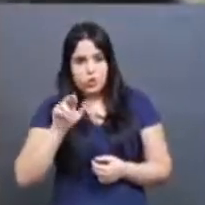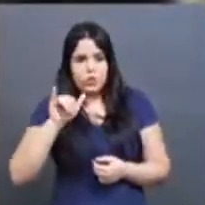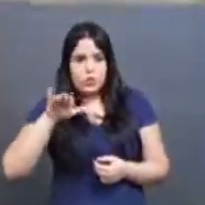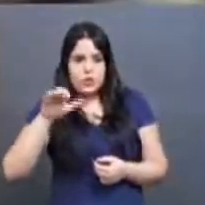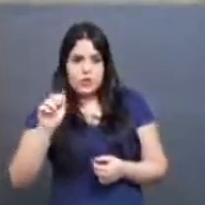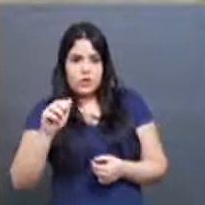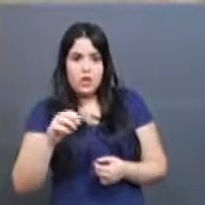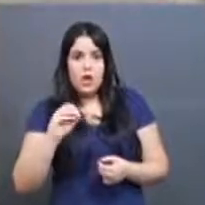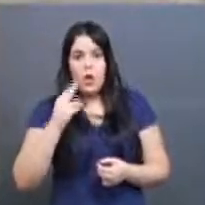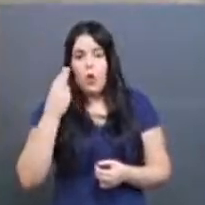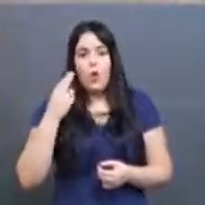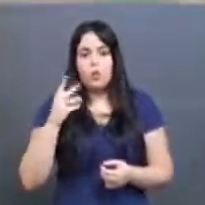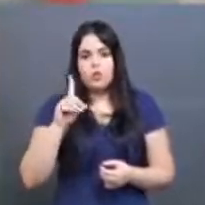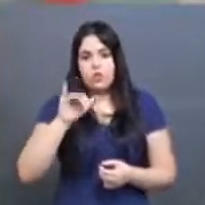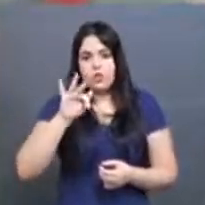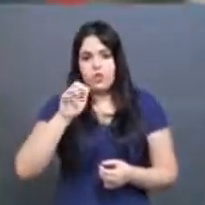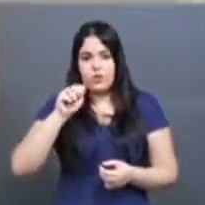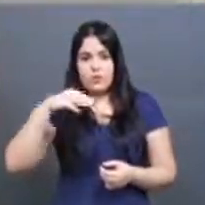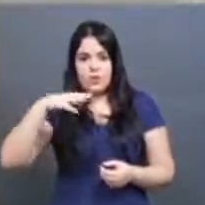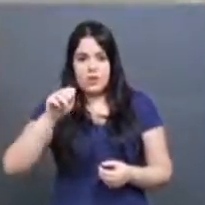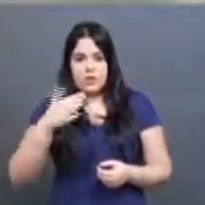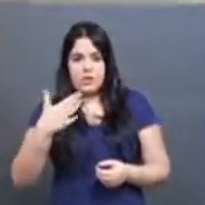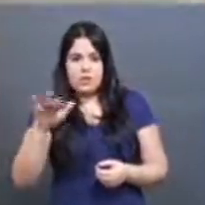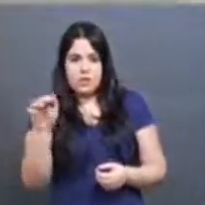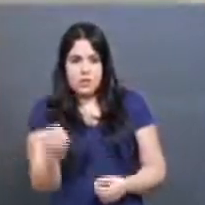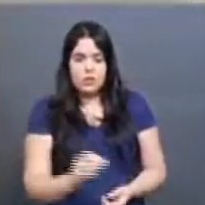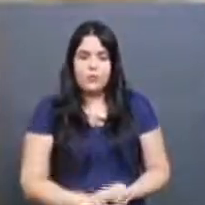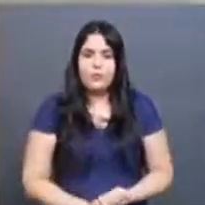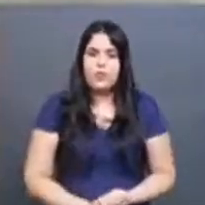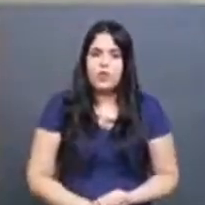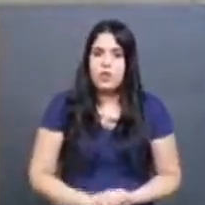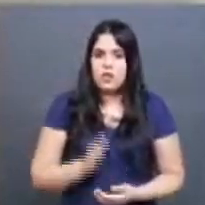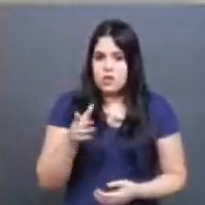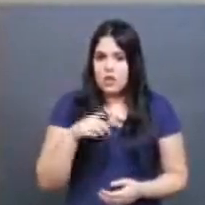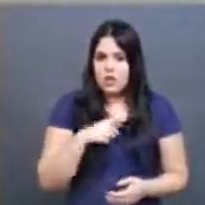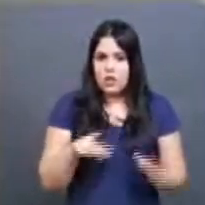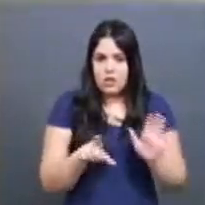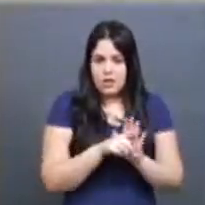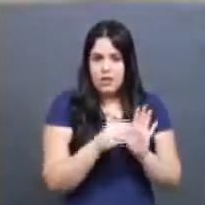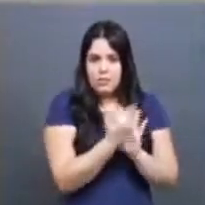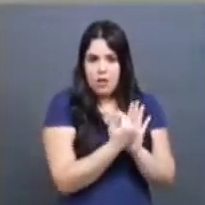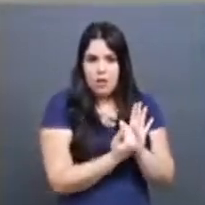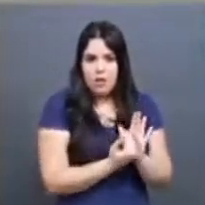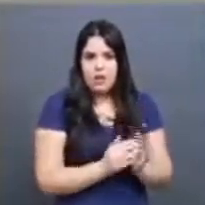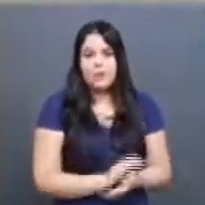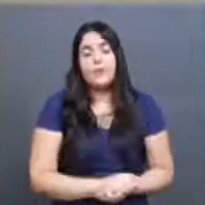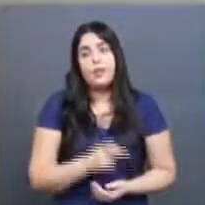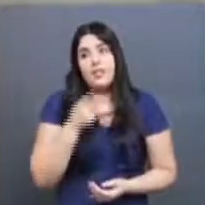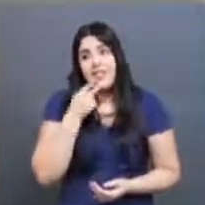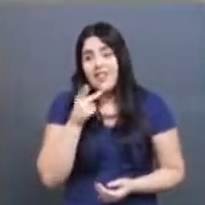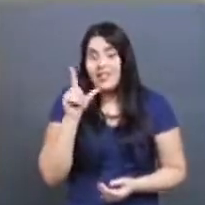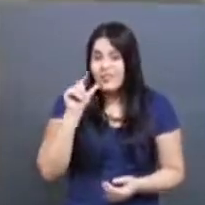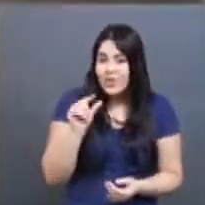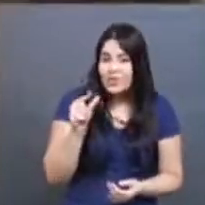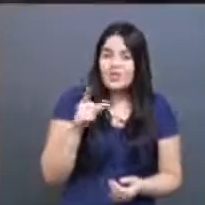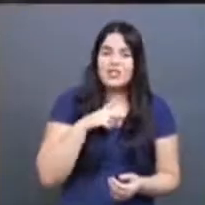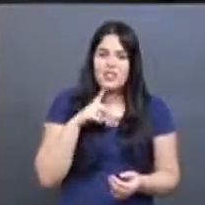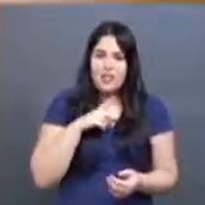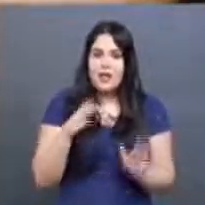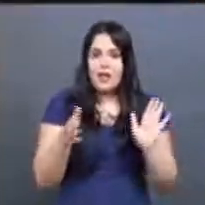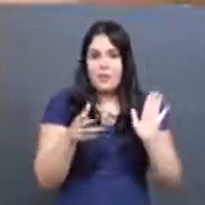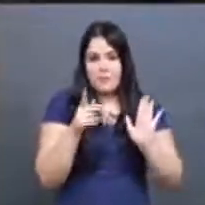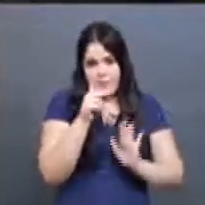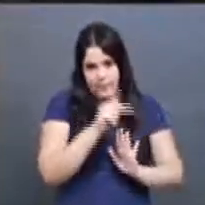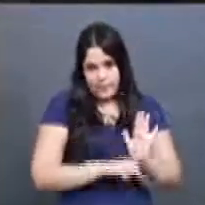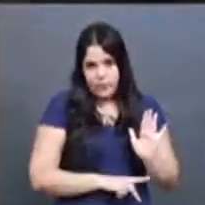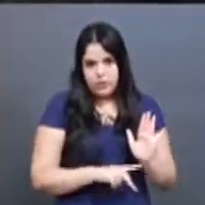tipificado em nossos códigos? Esse tipo de crime? Então, os nossos códigos tratam hoje de maneira genérica. Existem projetos de lei